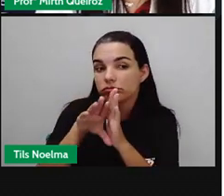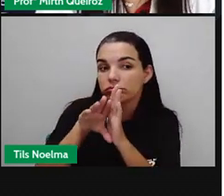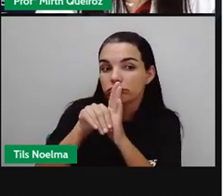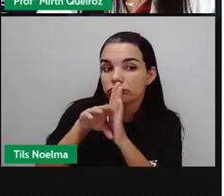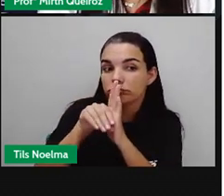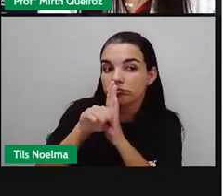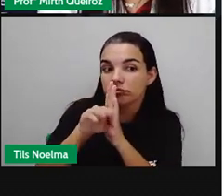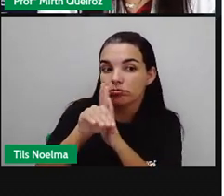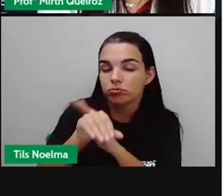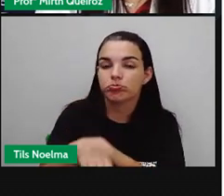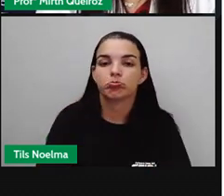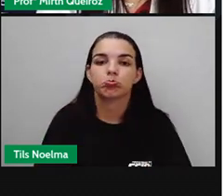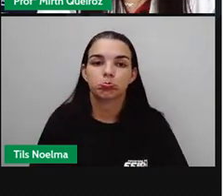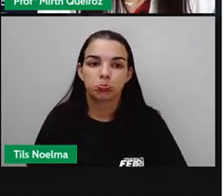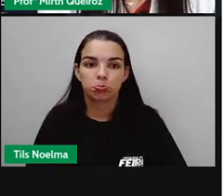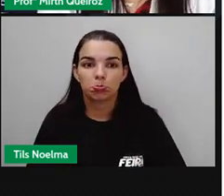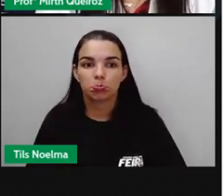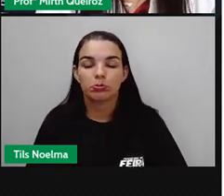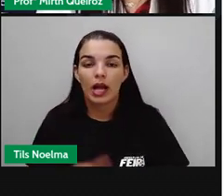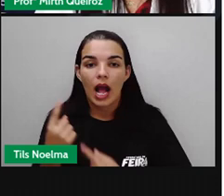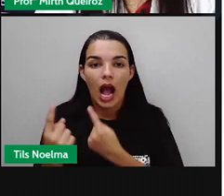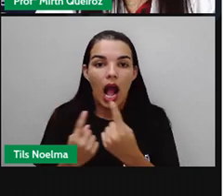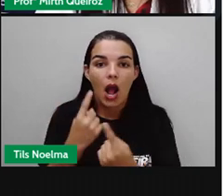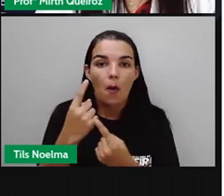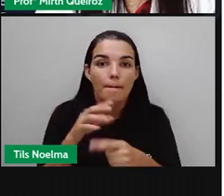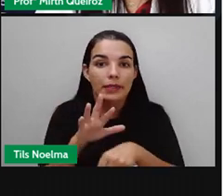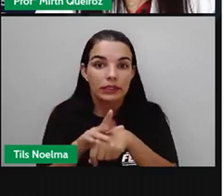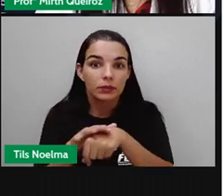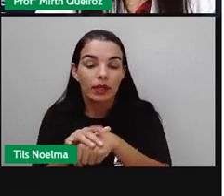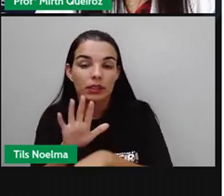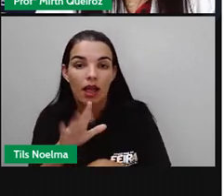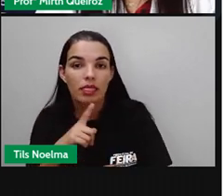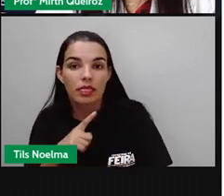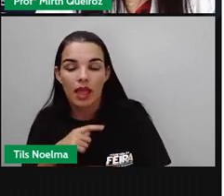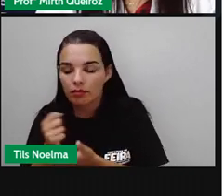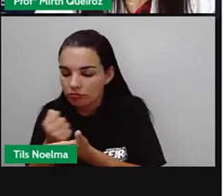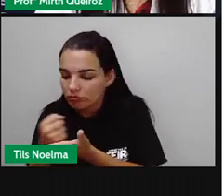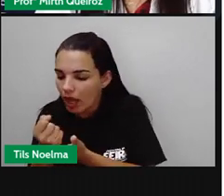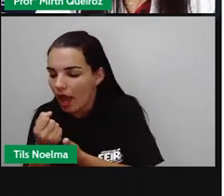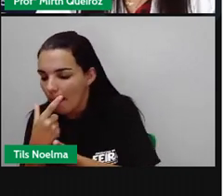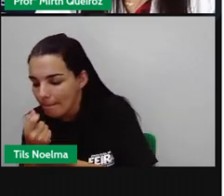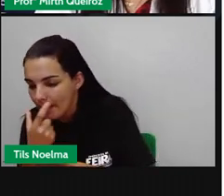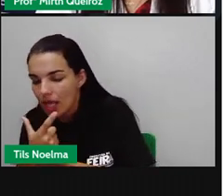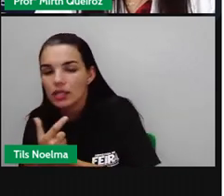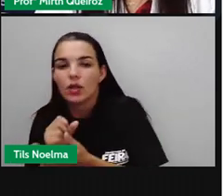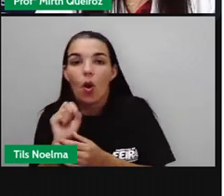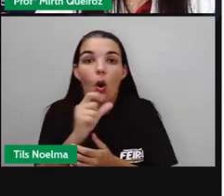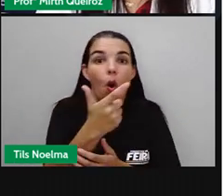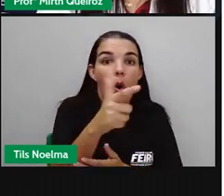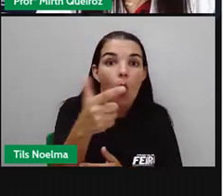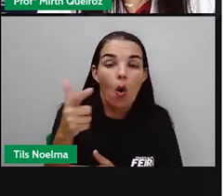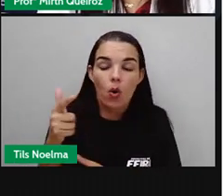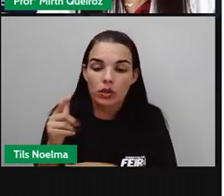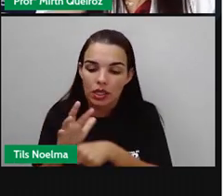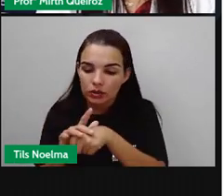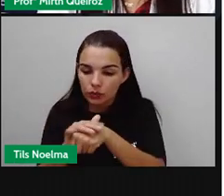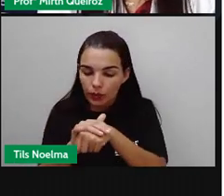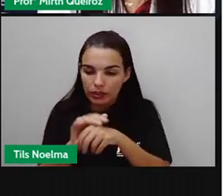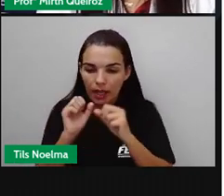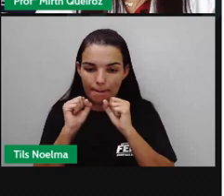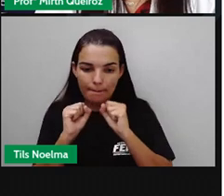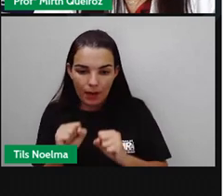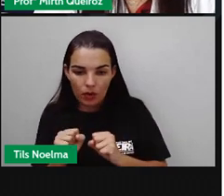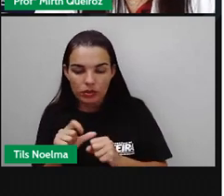causadas por bactérias. Algumas doenças, elas são tratadas por antibióticos. Outras doenças, elas já apresentam, já